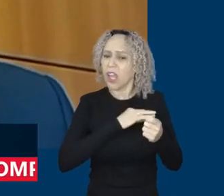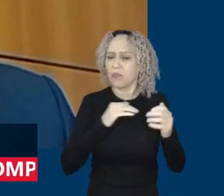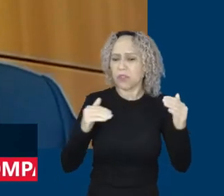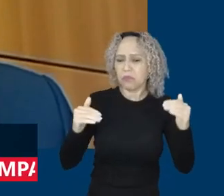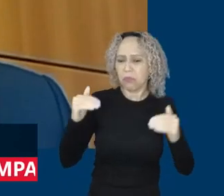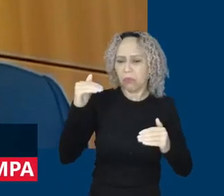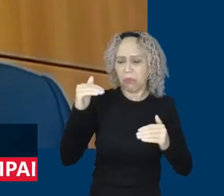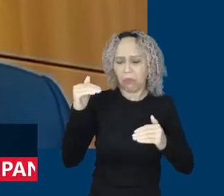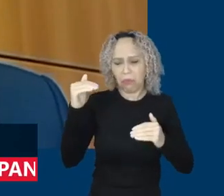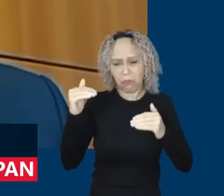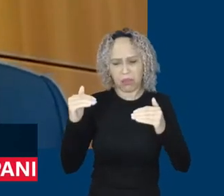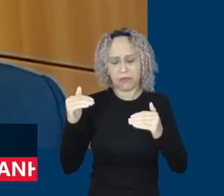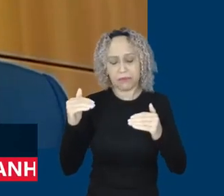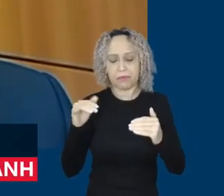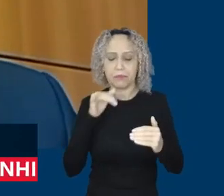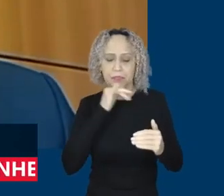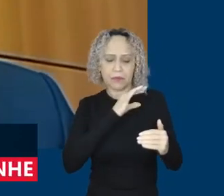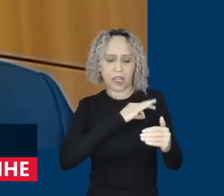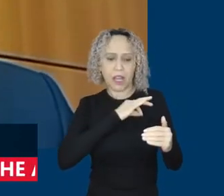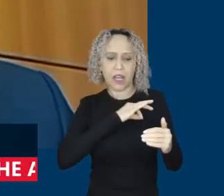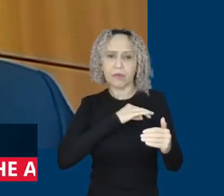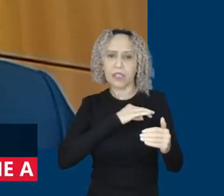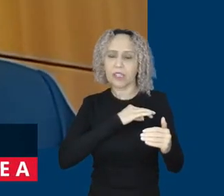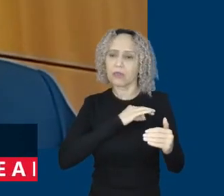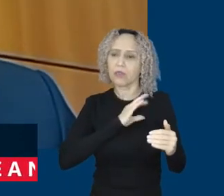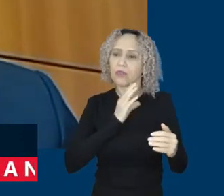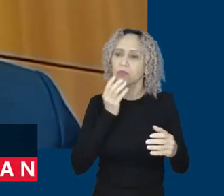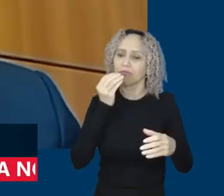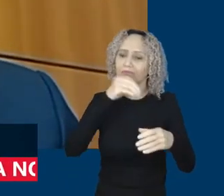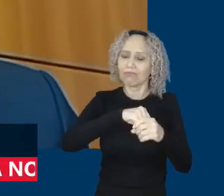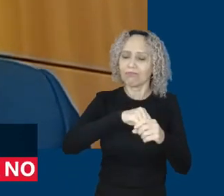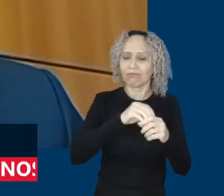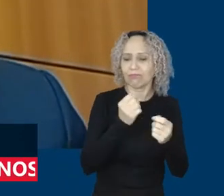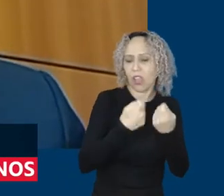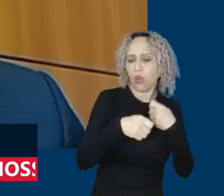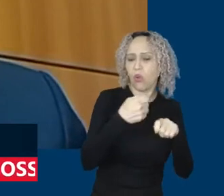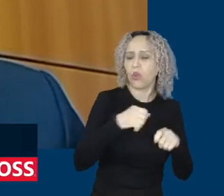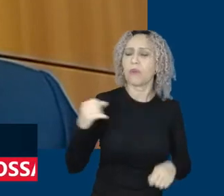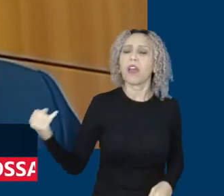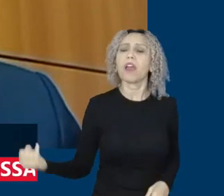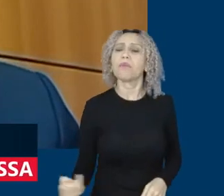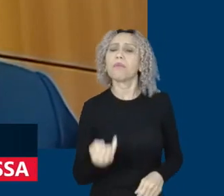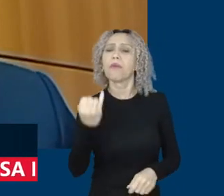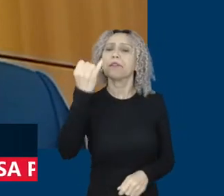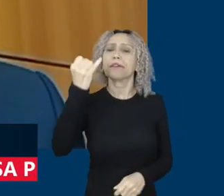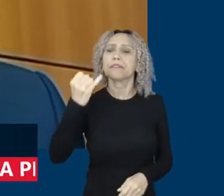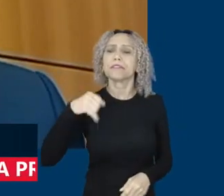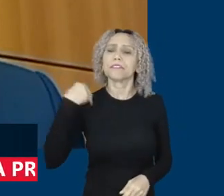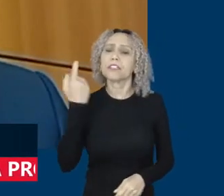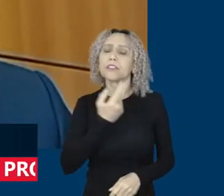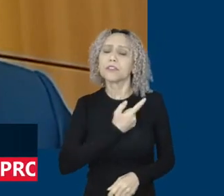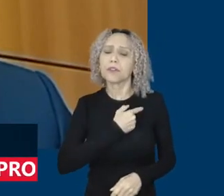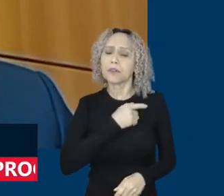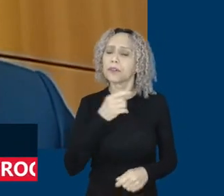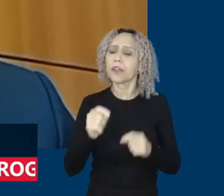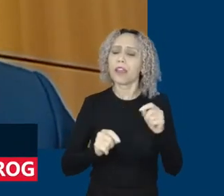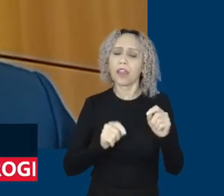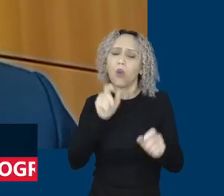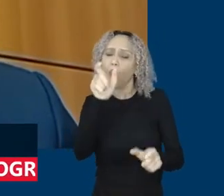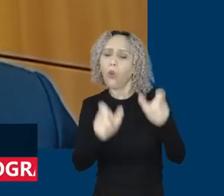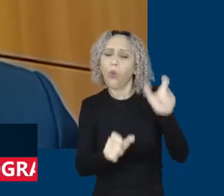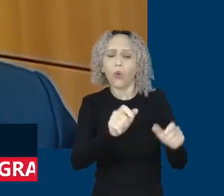Jogar esse dinheiro na economia também é fundamental para que a gente aumente o consumo dos